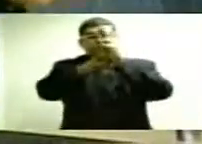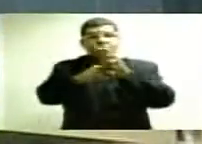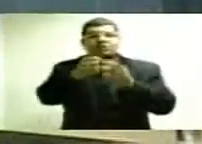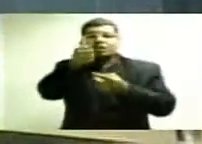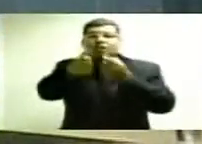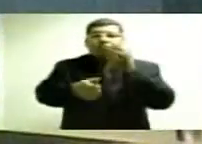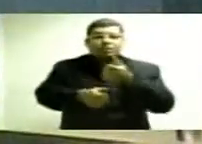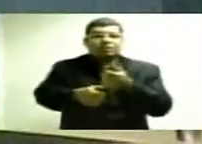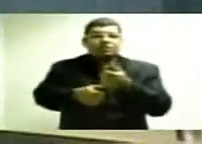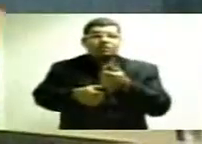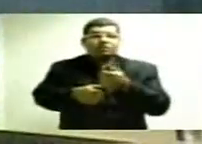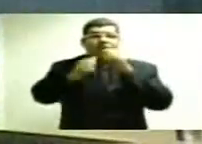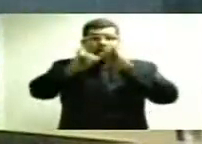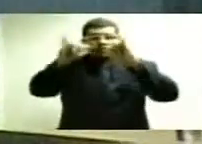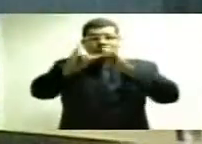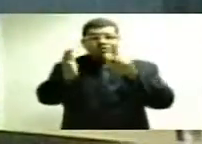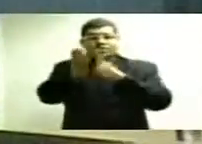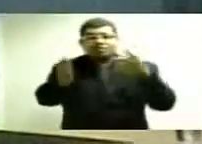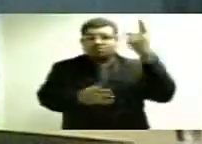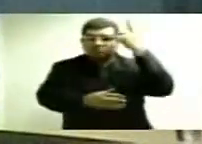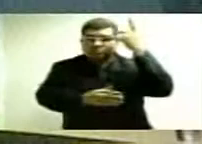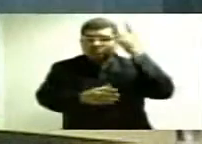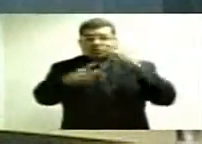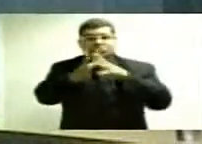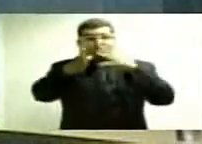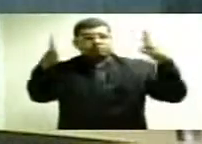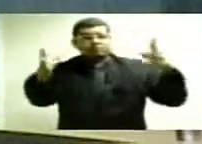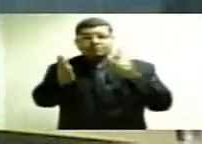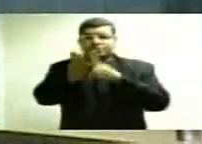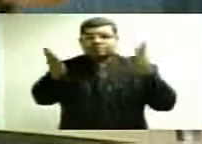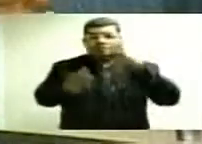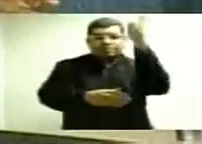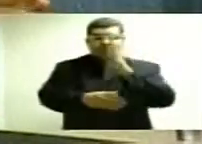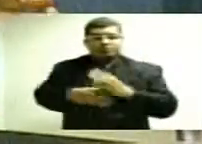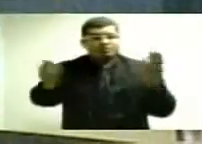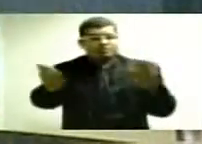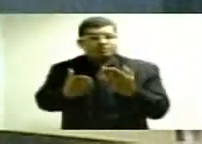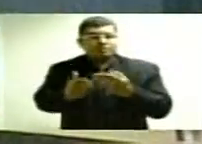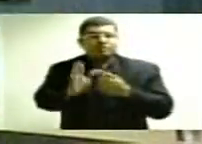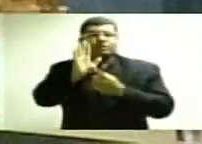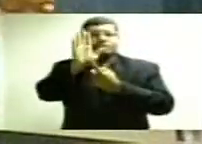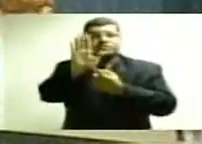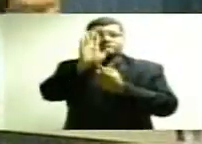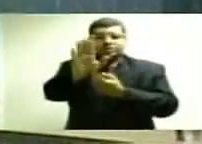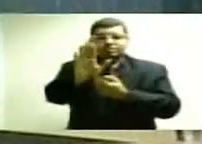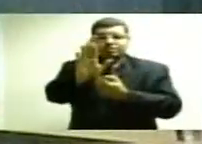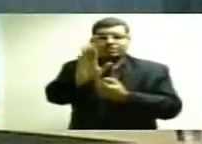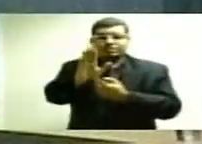era pouca. Aí foi a Folha de São Paulo, um dos maiores jornais do país, e publicou,